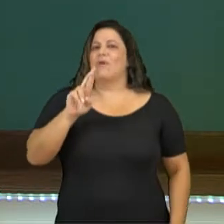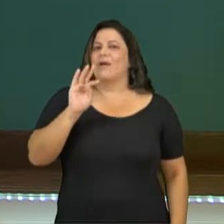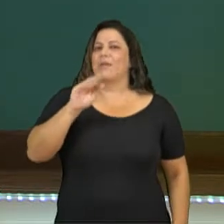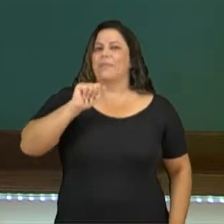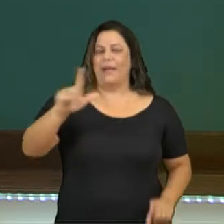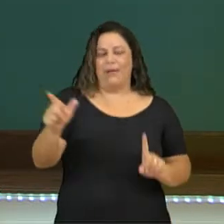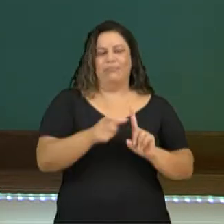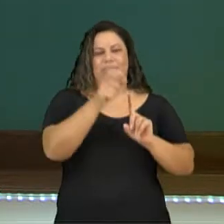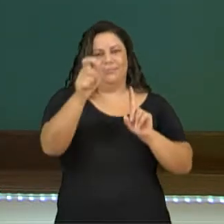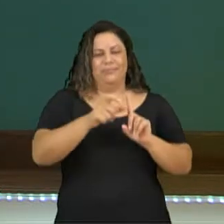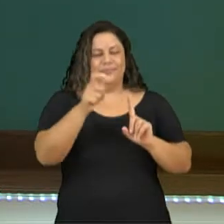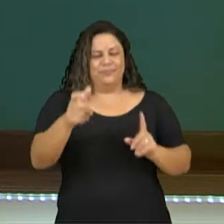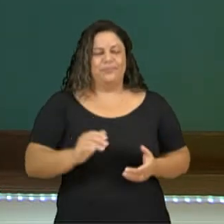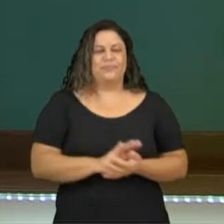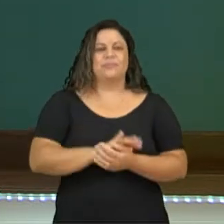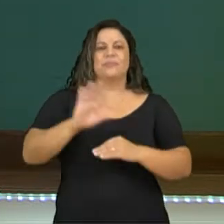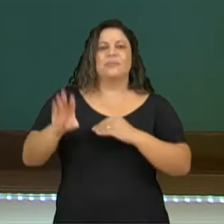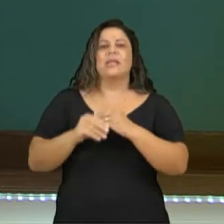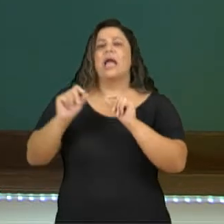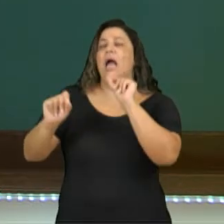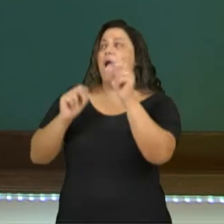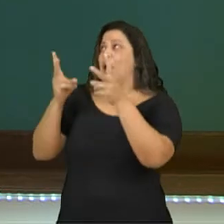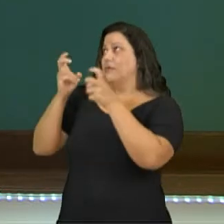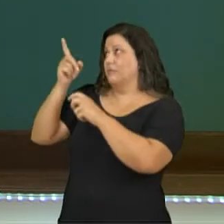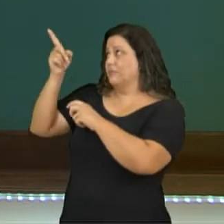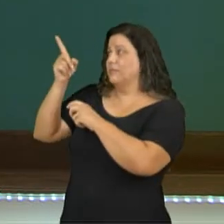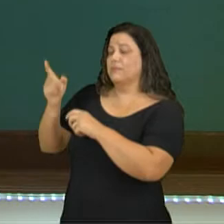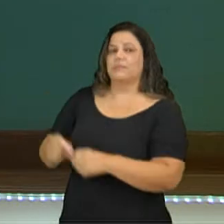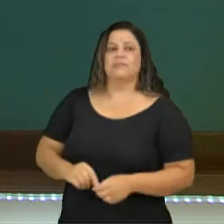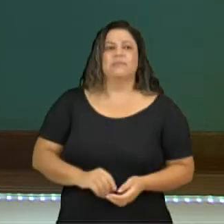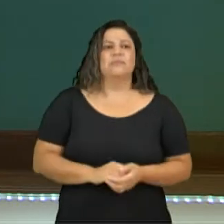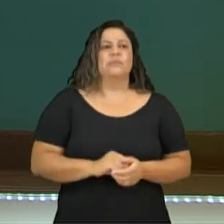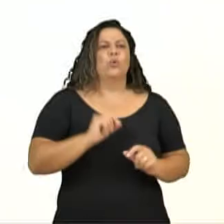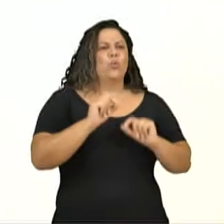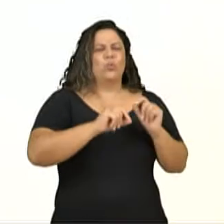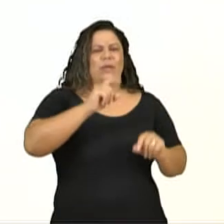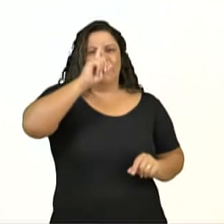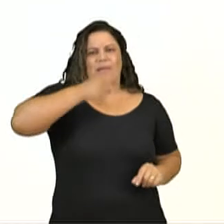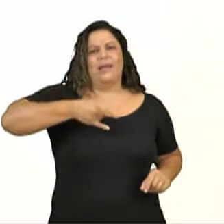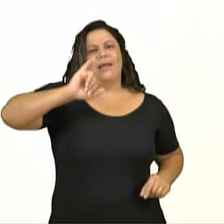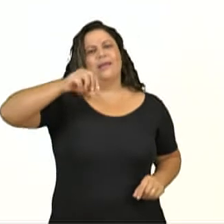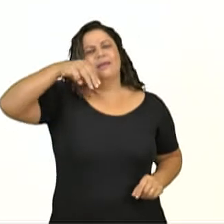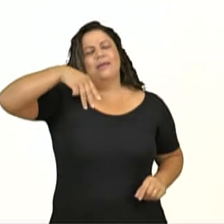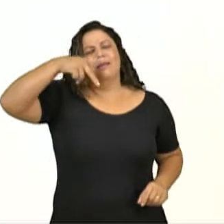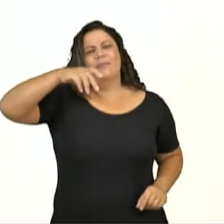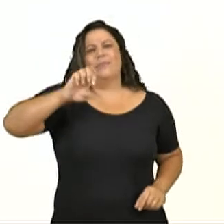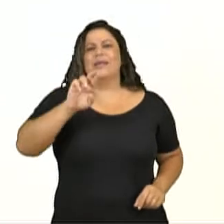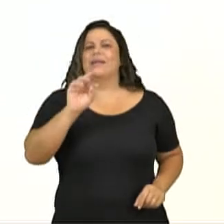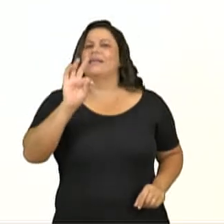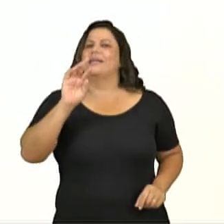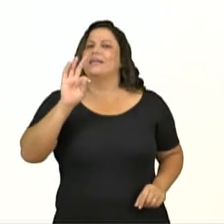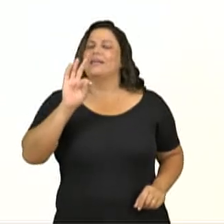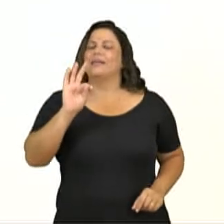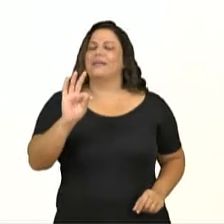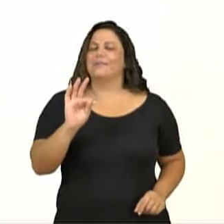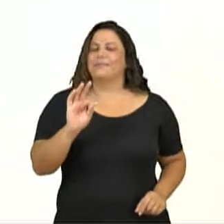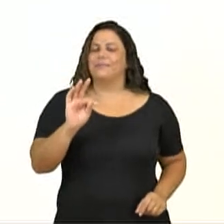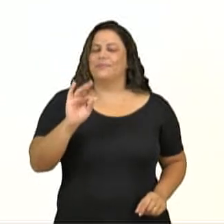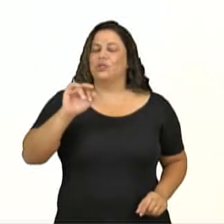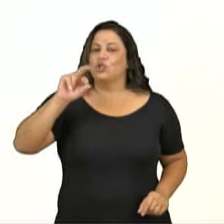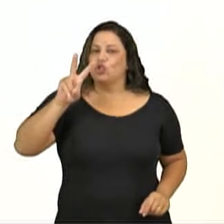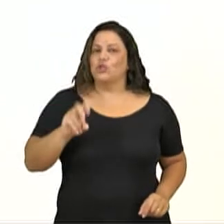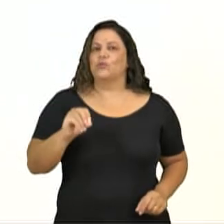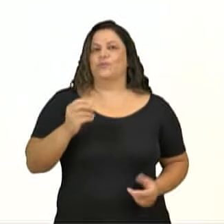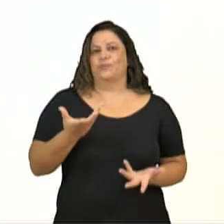Vamos entrar agora no modo imperativo. O que é imperativo? Professora, não me lembro. Ou me lembro.